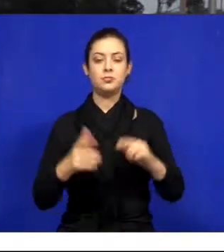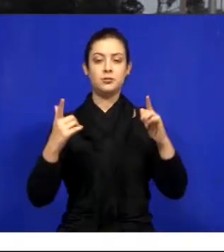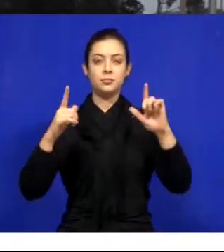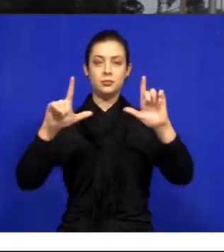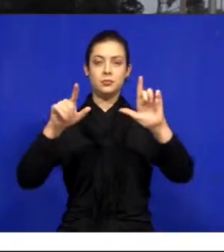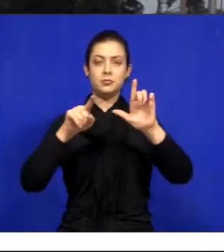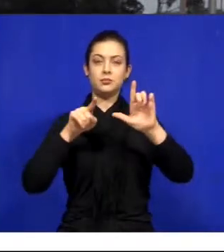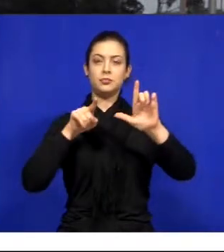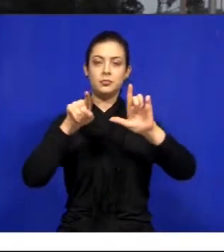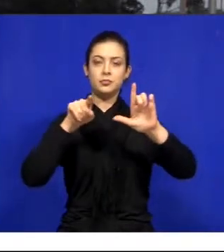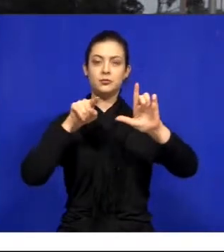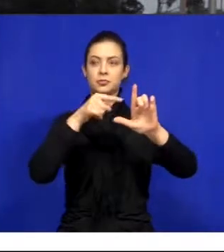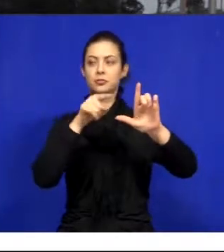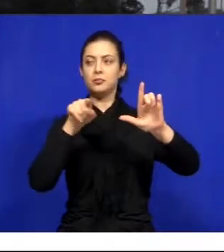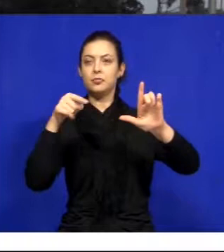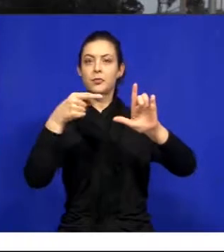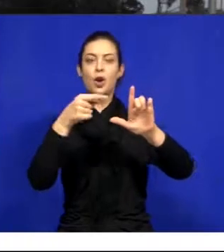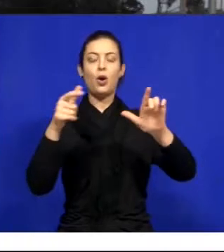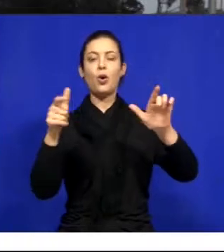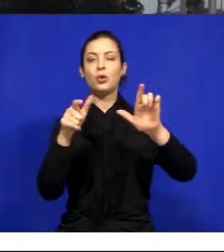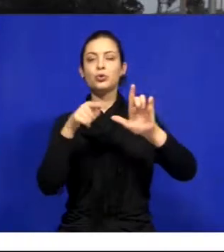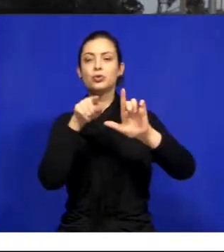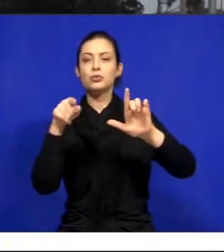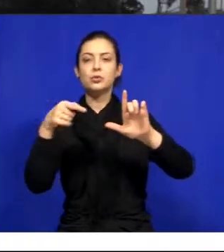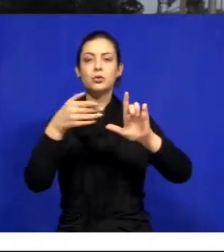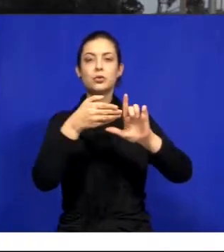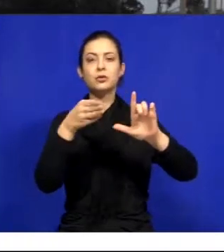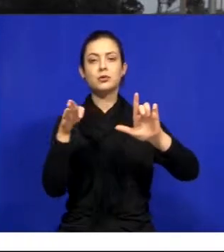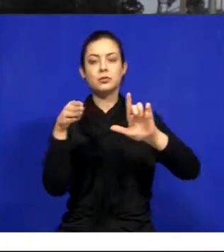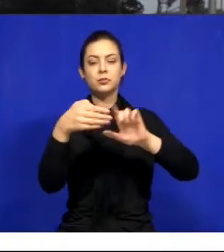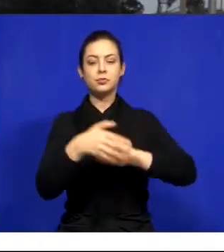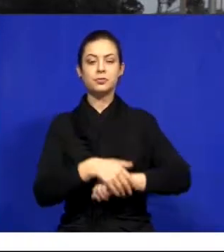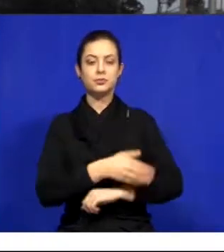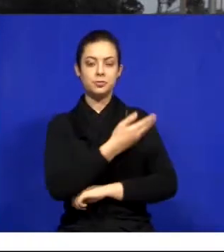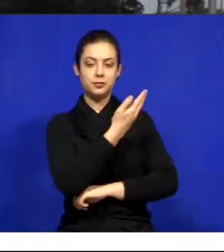indicando-os, bairro, Veranejal e,